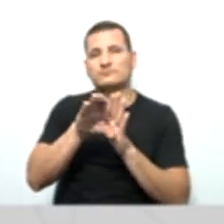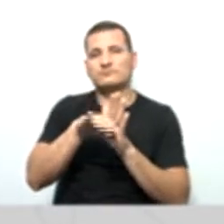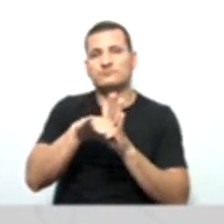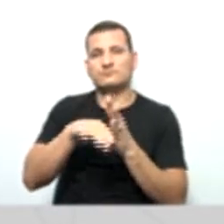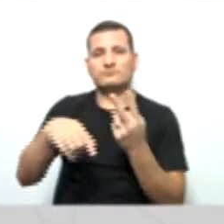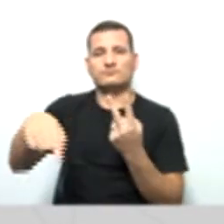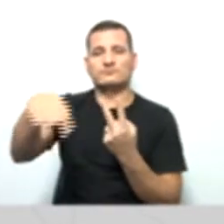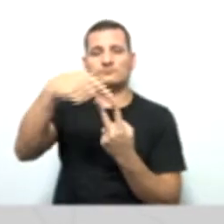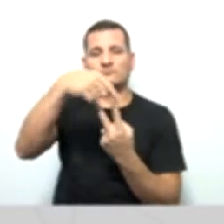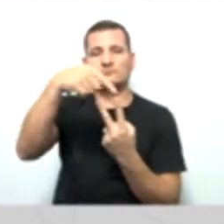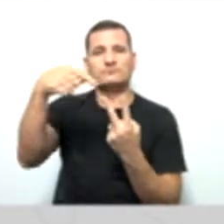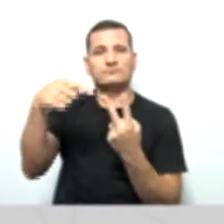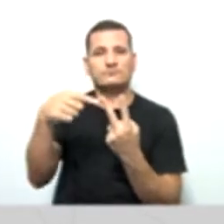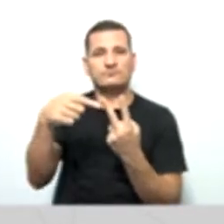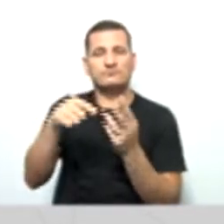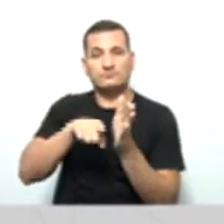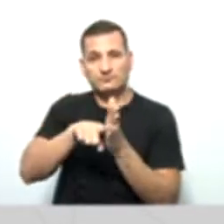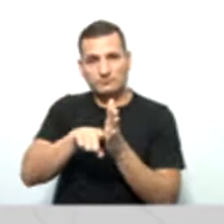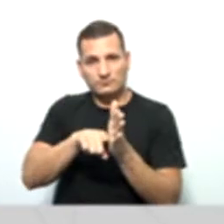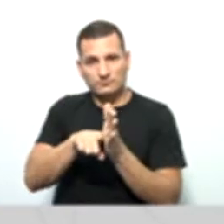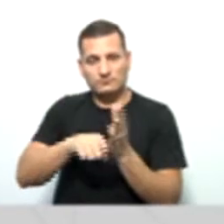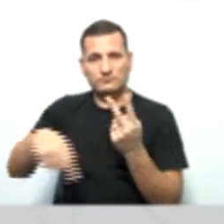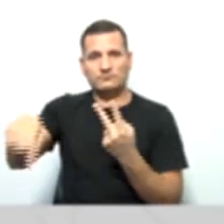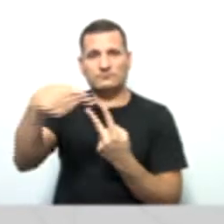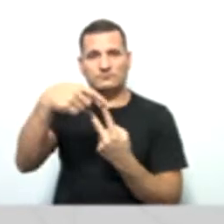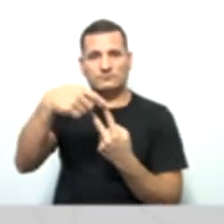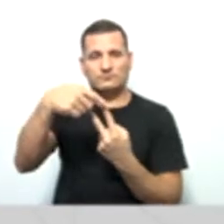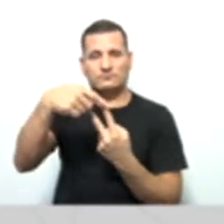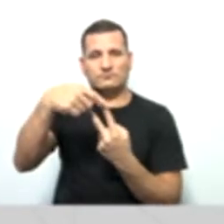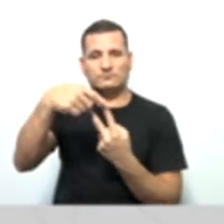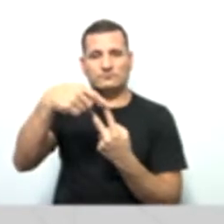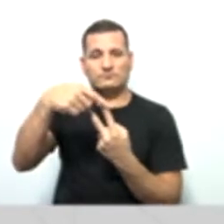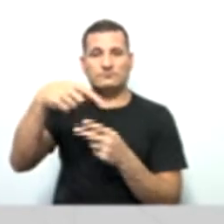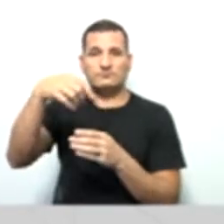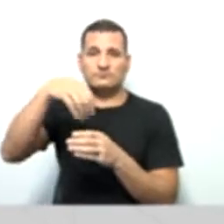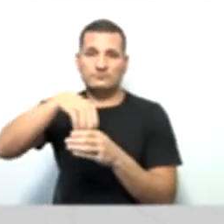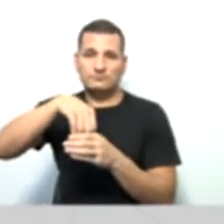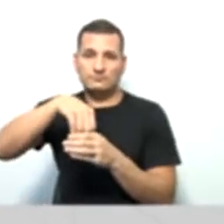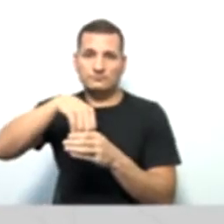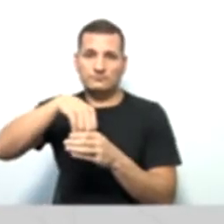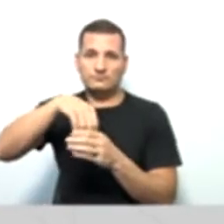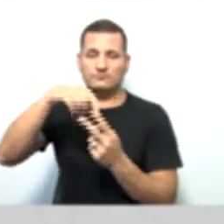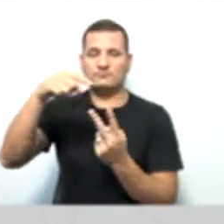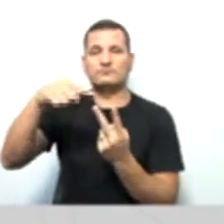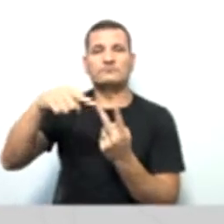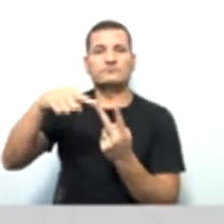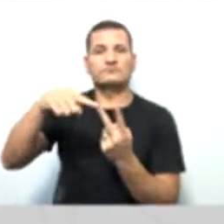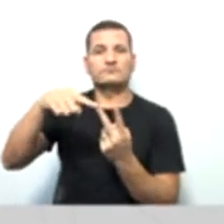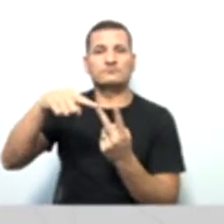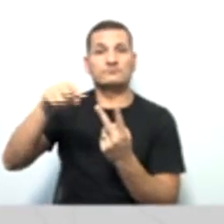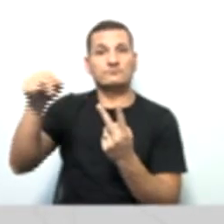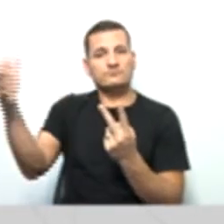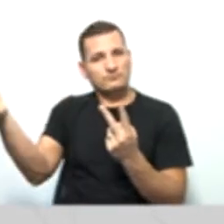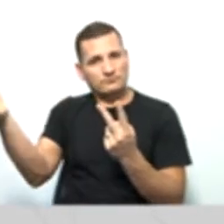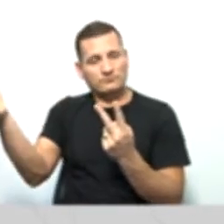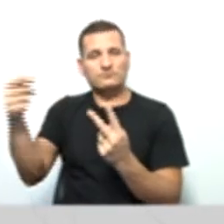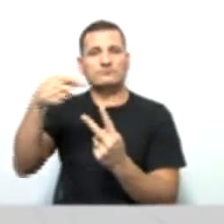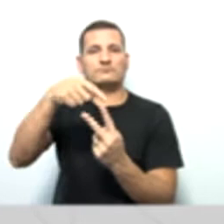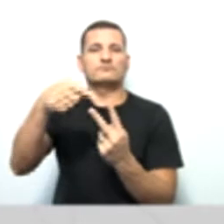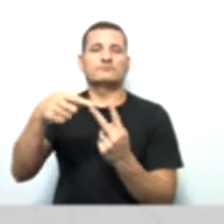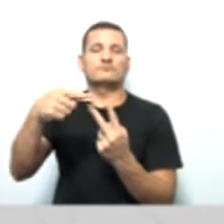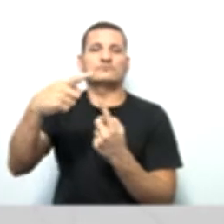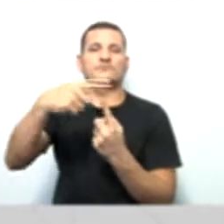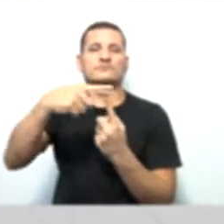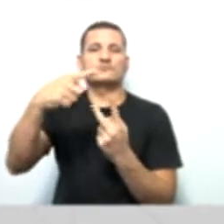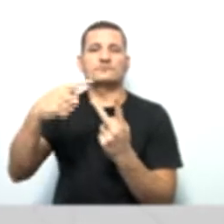auditoria, que é a auditoria externa e a auditoria interna né. São esses dois tipos de